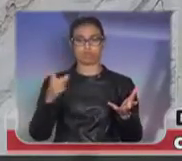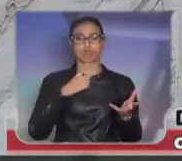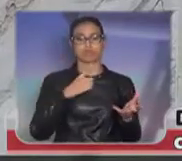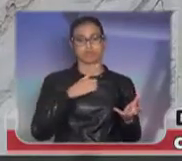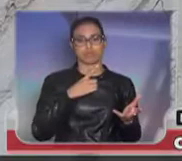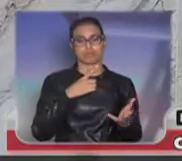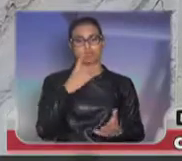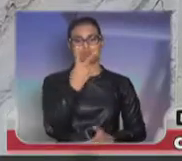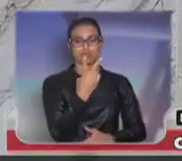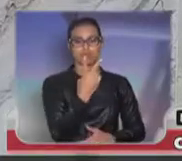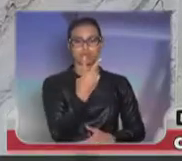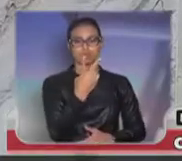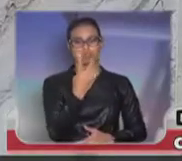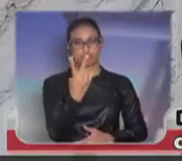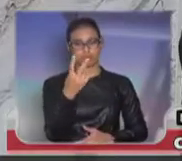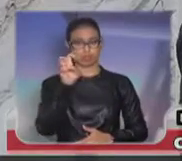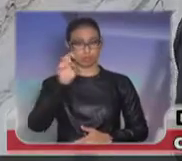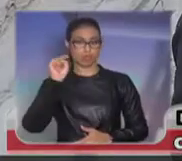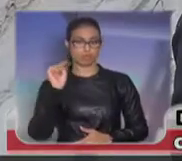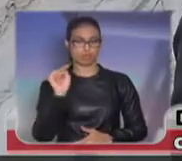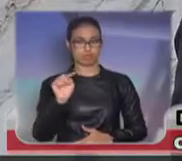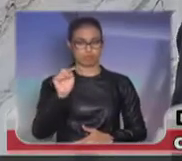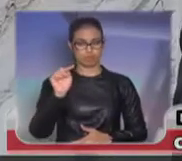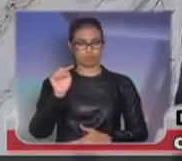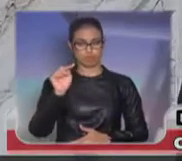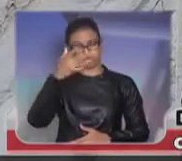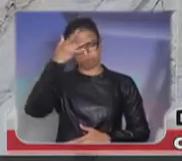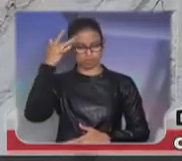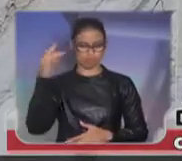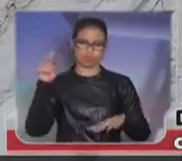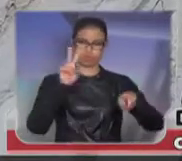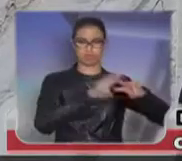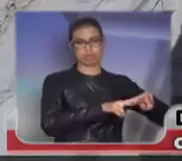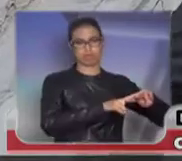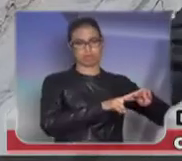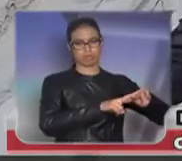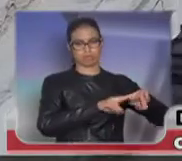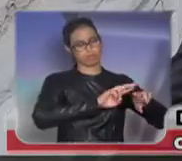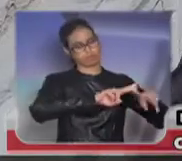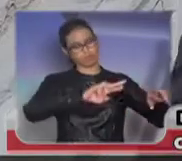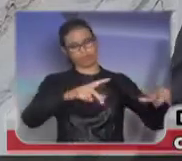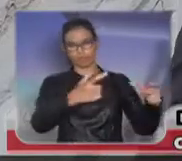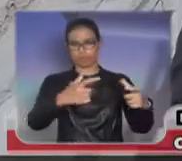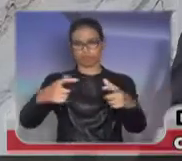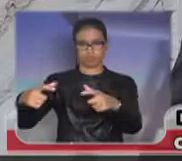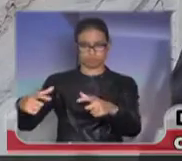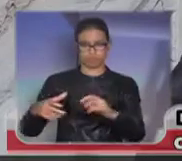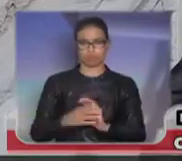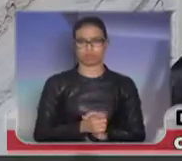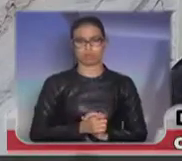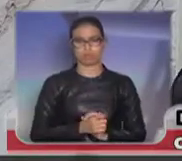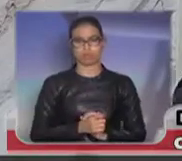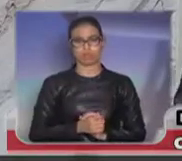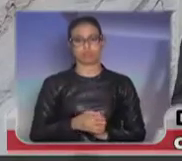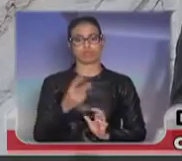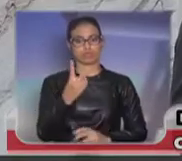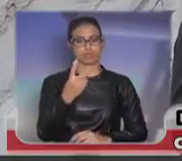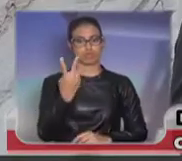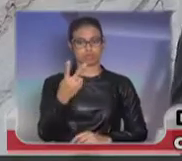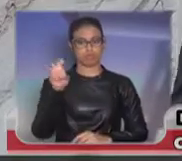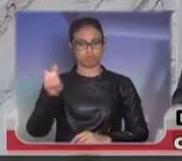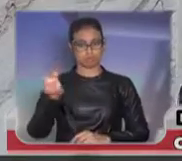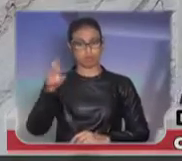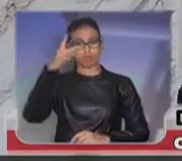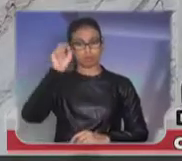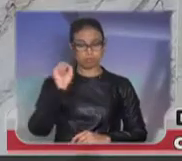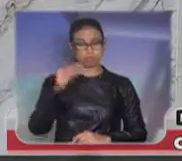mil presidiários, ou seja, pessoas presas nos diversos presídios, CDPs, nas cadeias, como é vulgarmente chamado. 225 mil